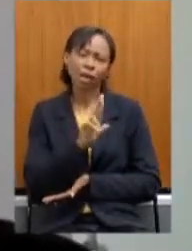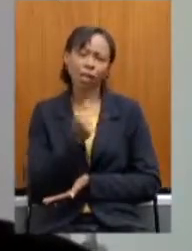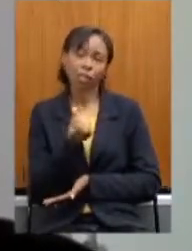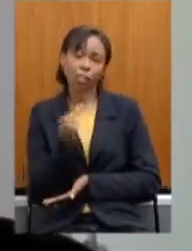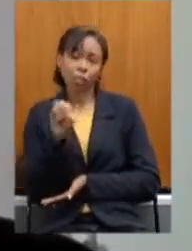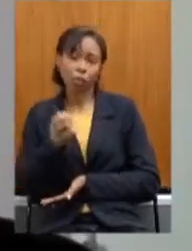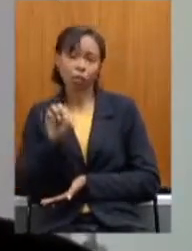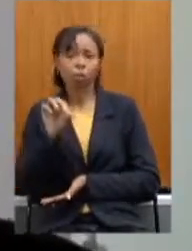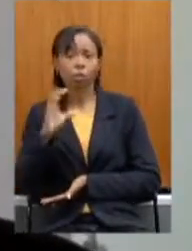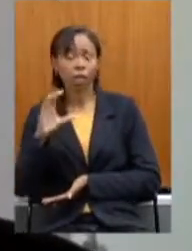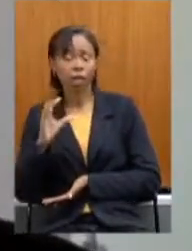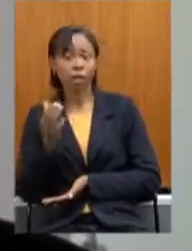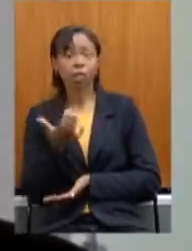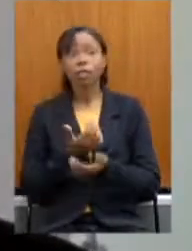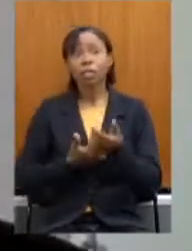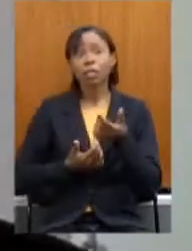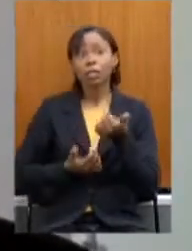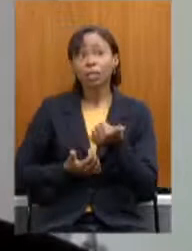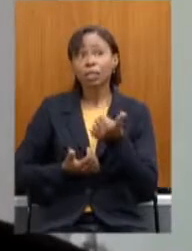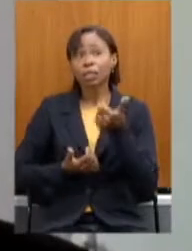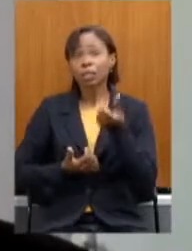R$175,01.